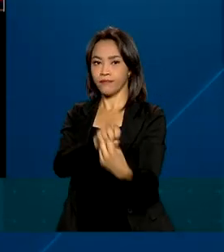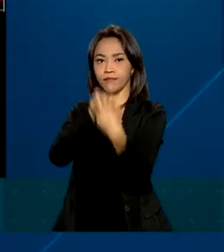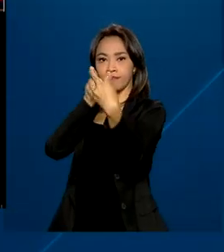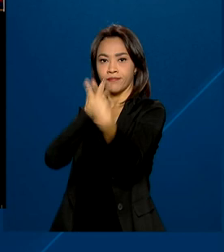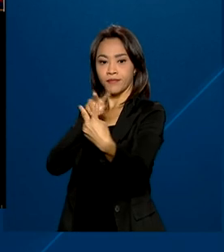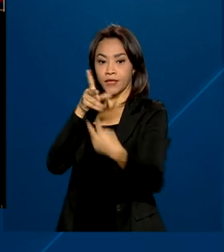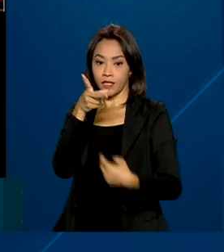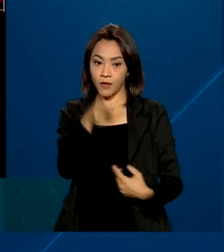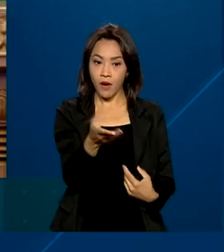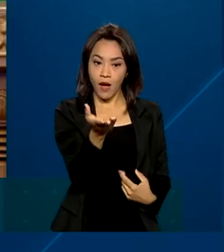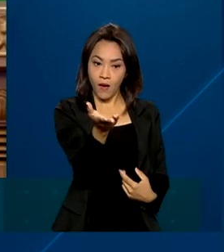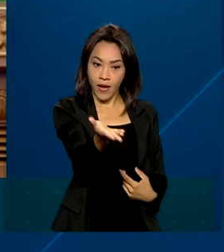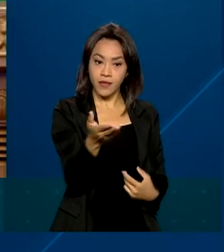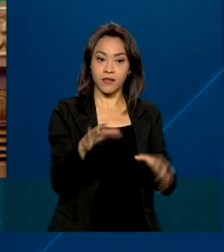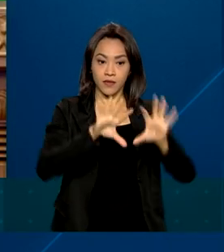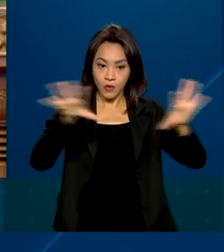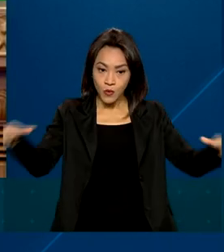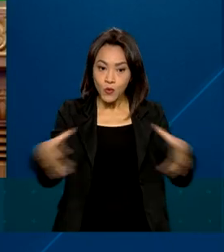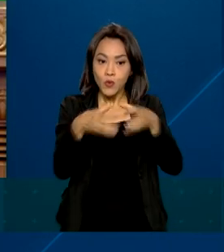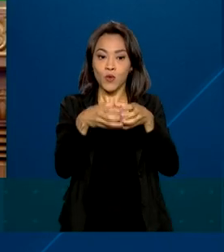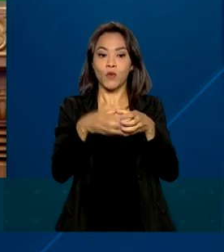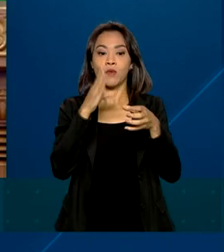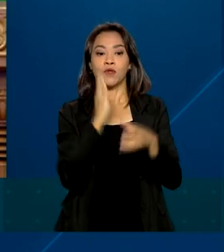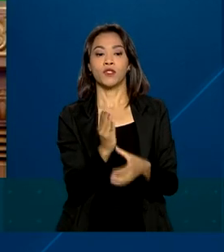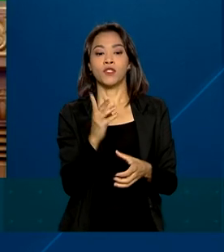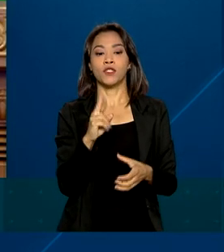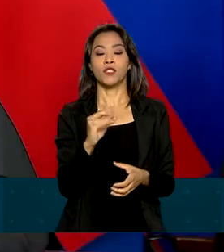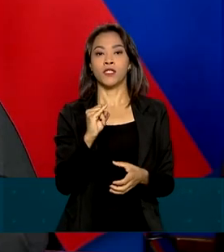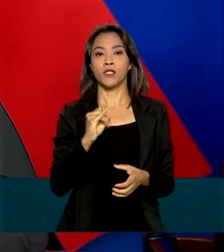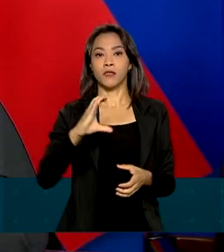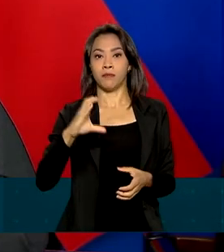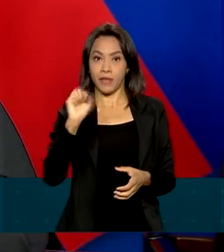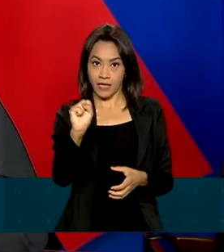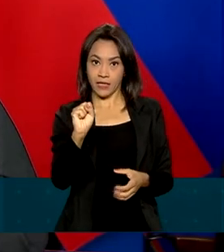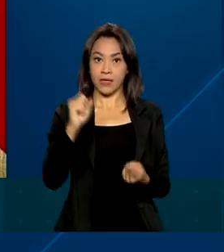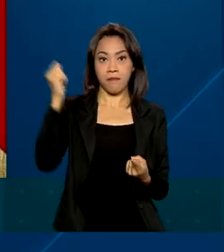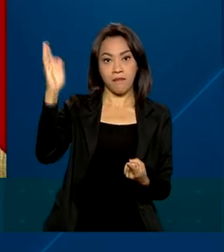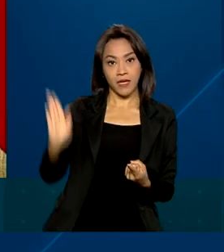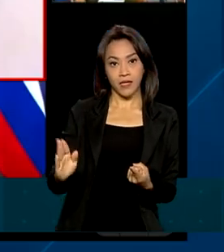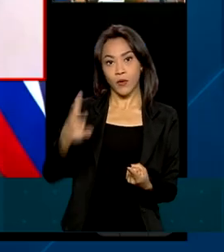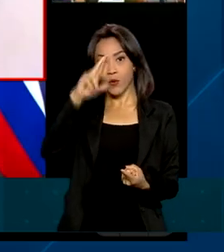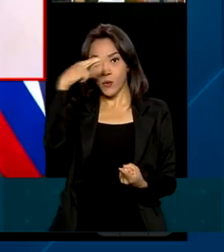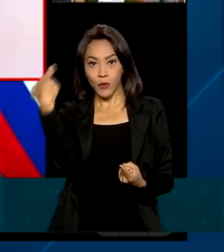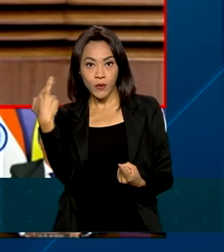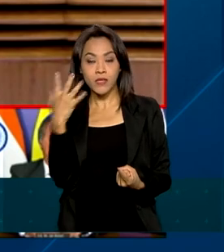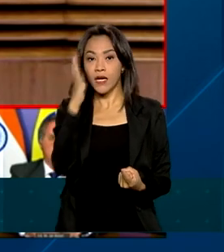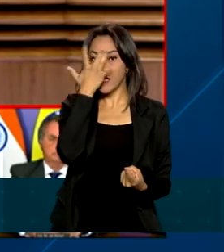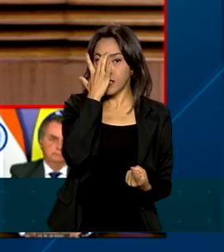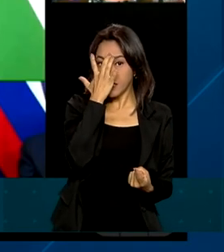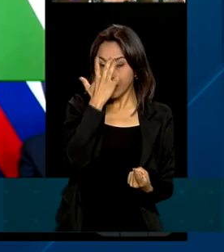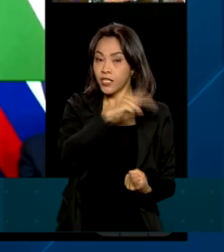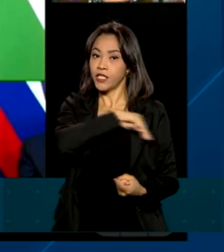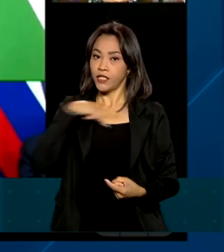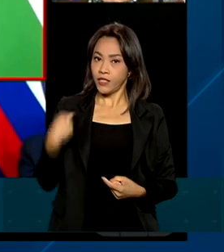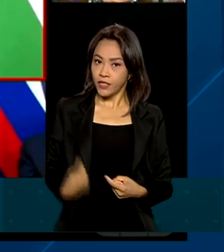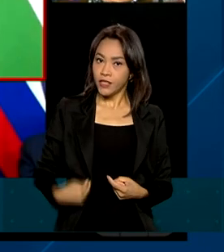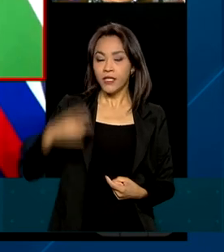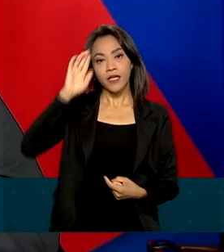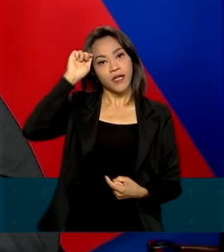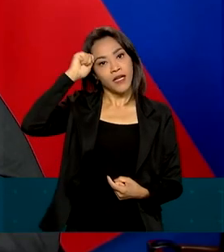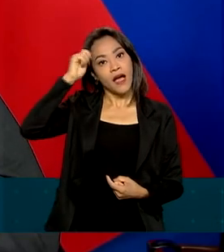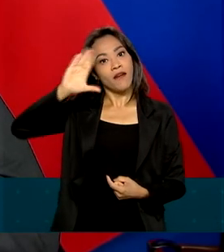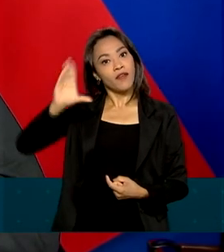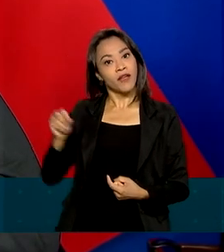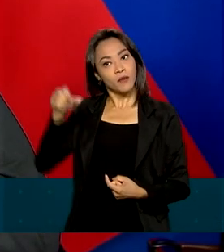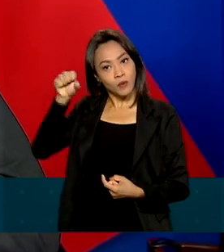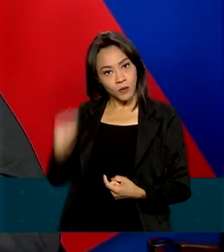como a cúpula do BRICS, que reúne as cinco potências emergentes, Brasil, Rússia, Índia, China e África do Sul.